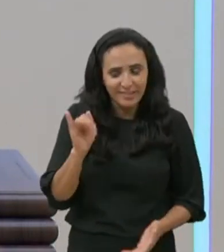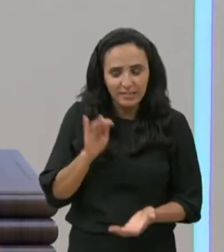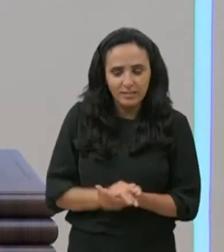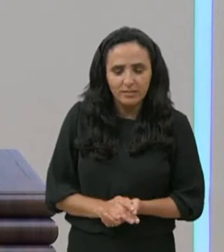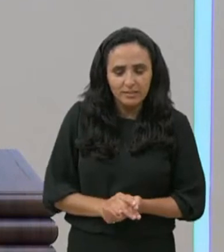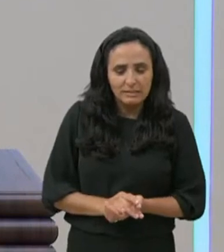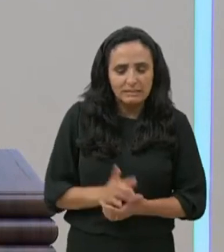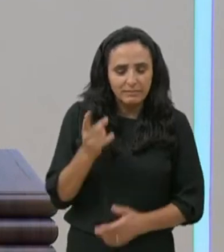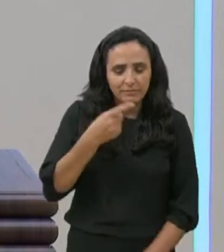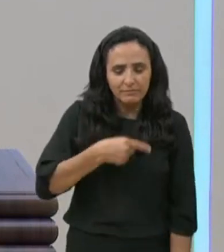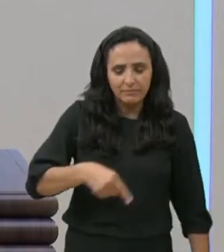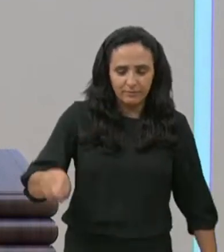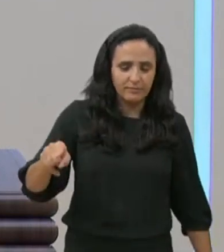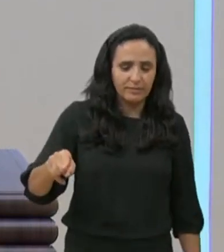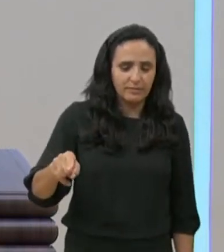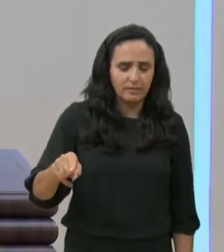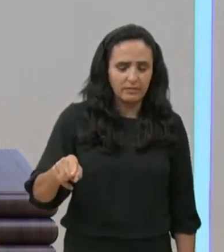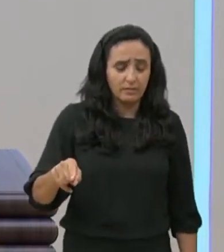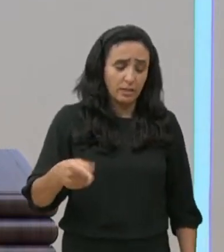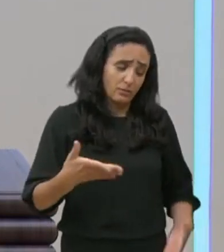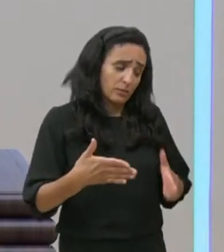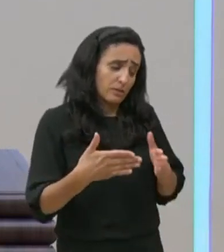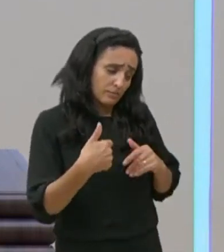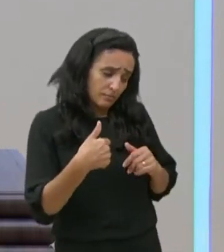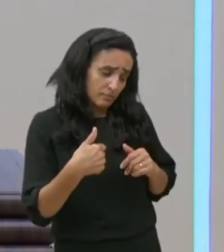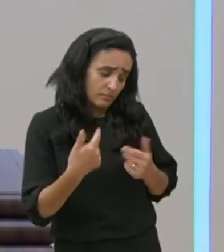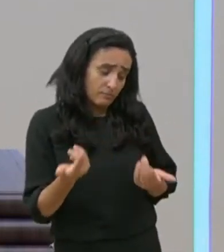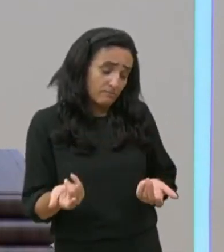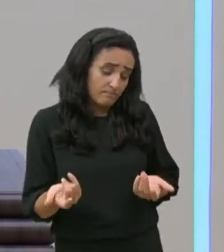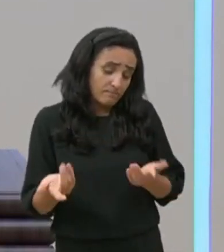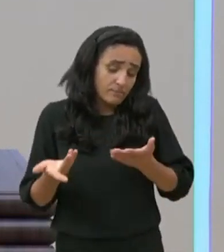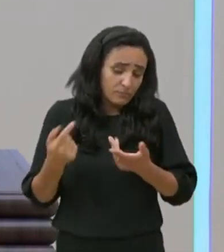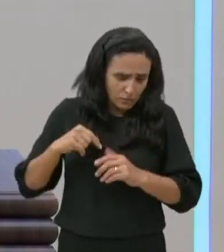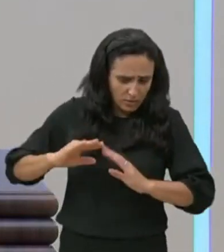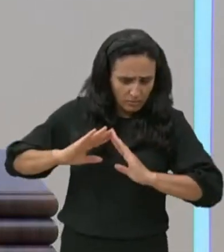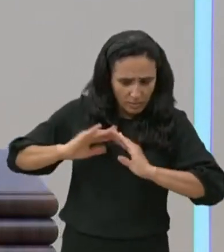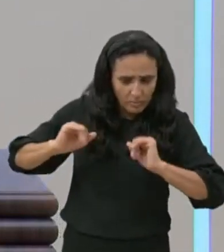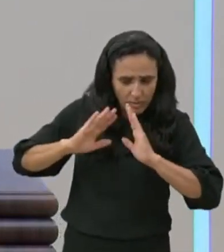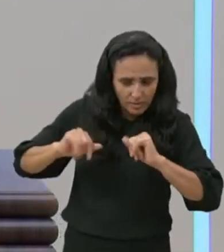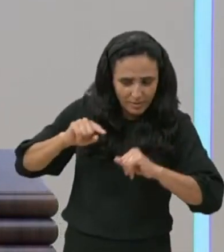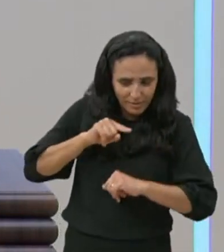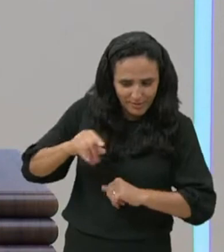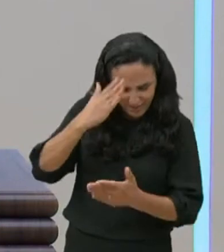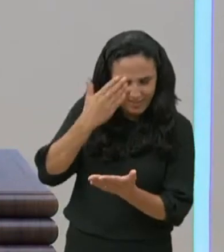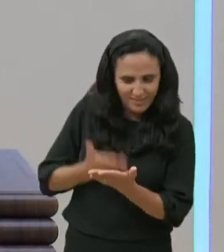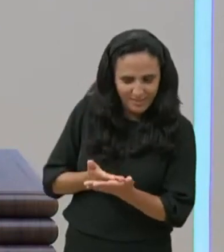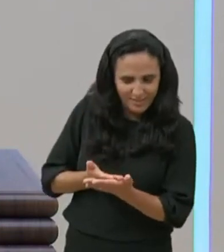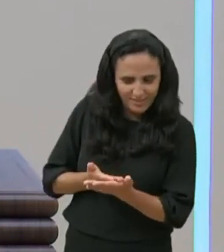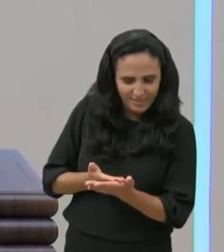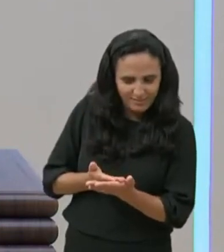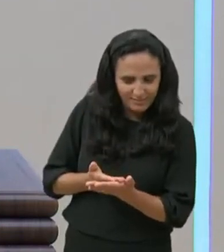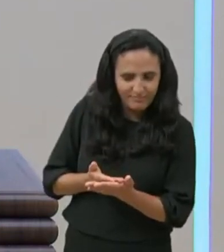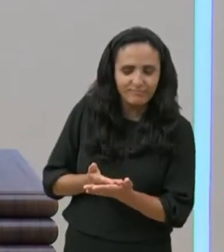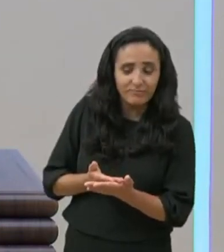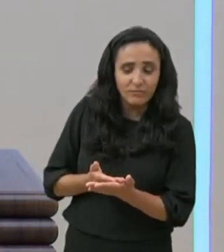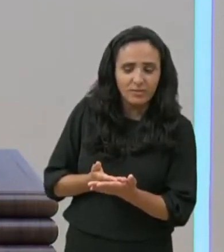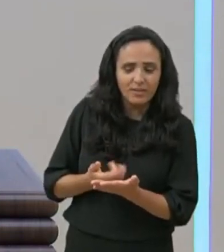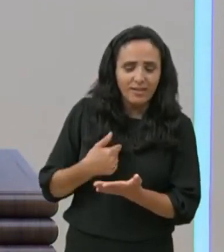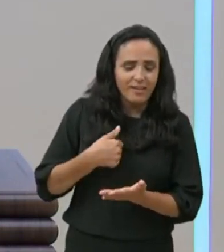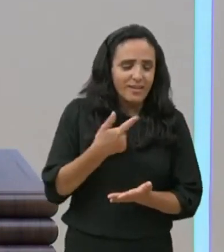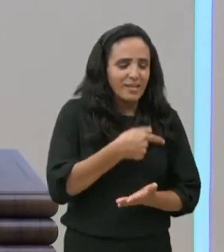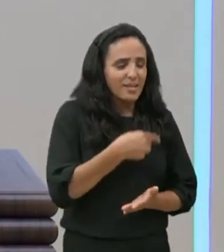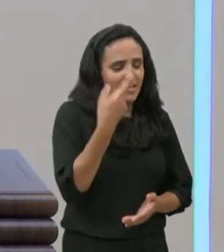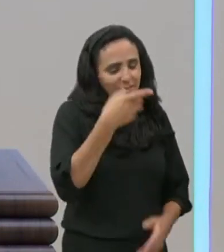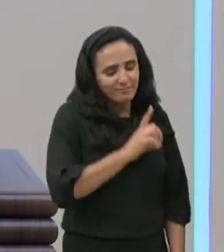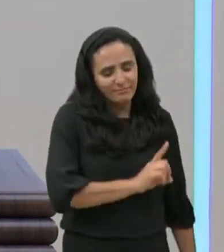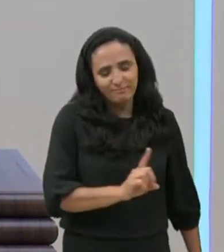vai, e assim, como, creste, o glória, é o nome de Jesus, o homem, sai da